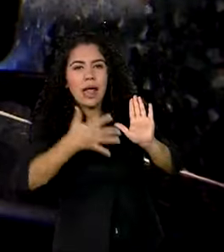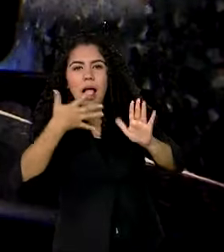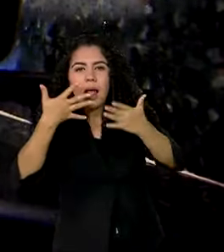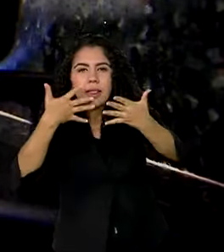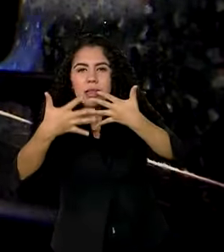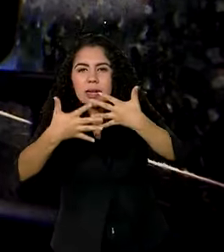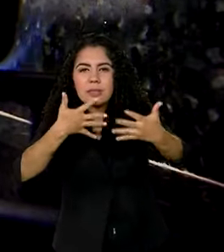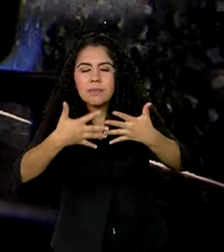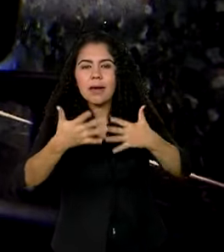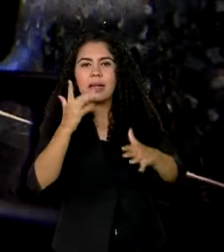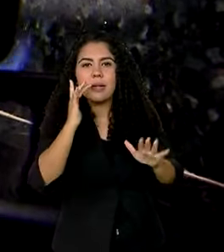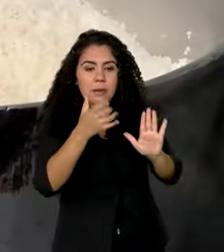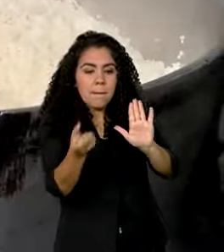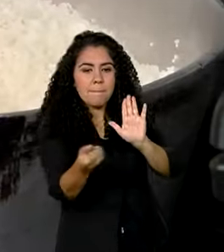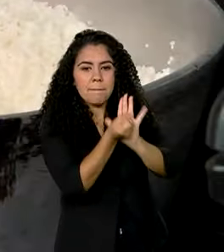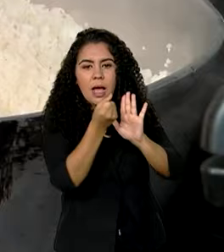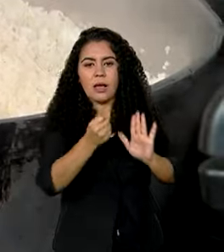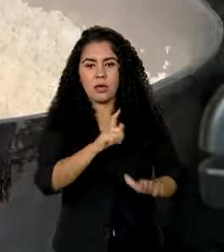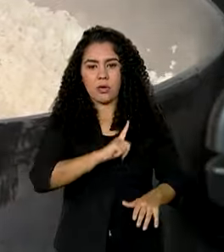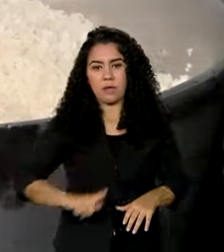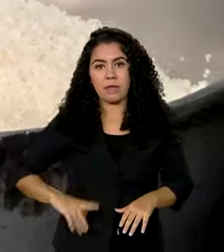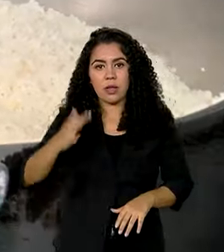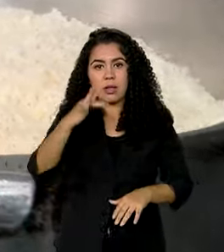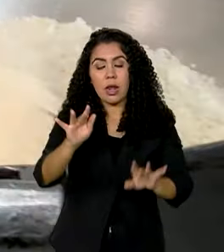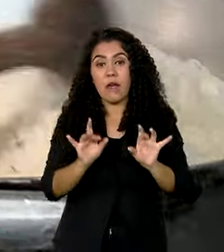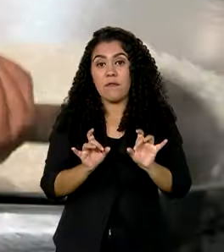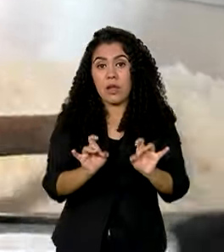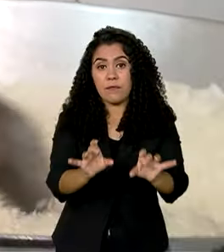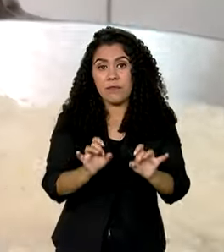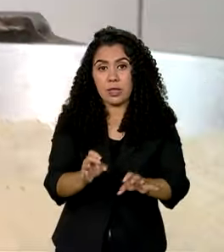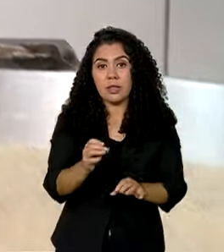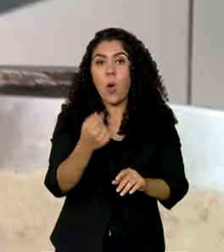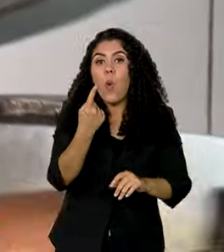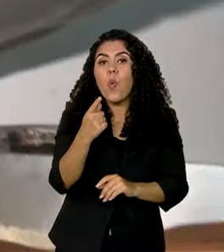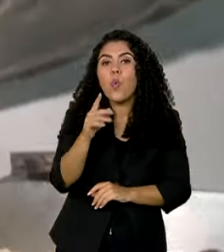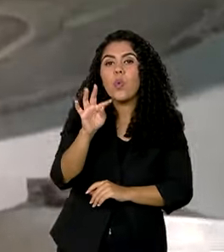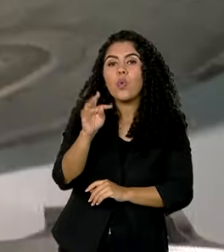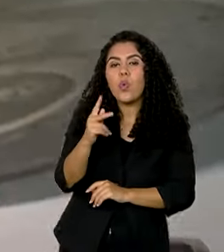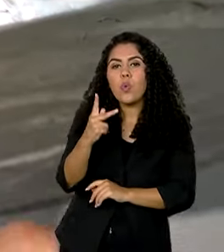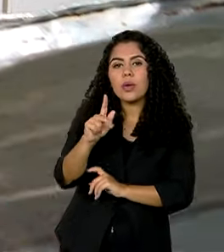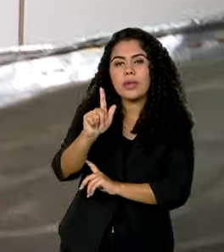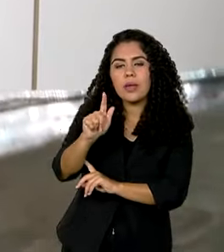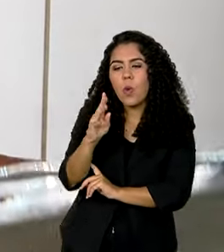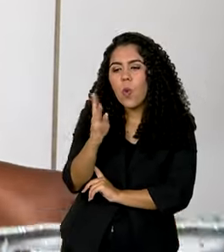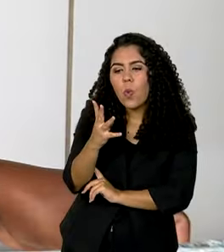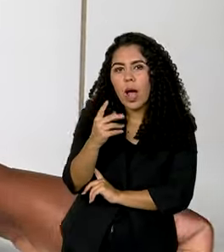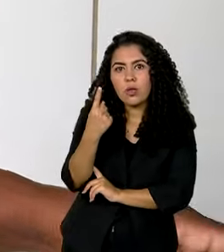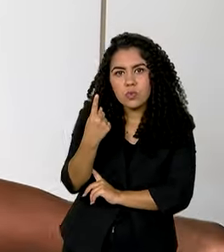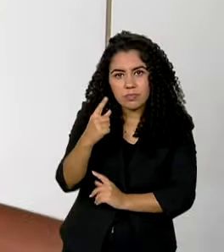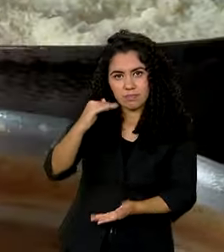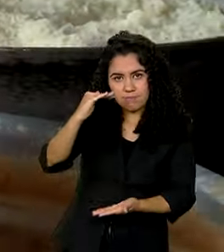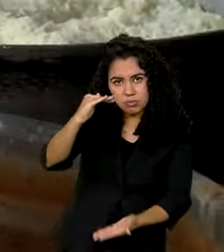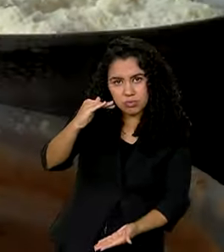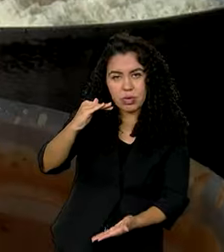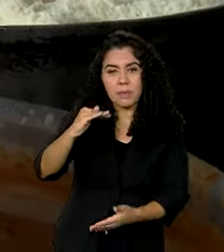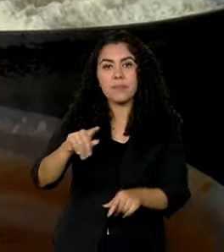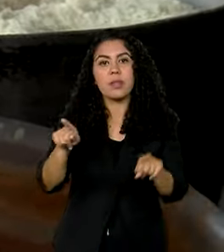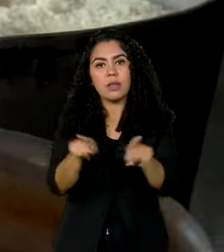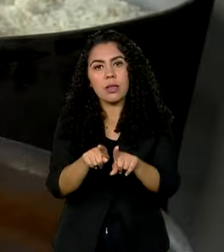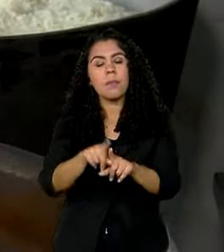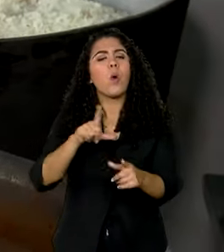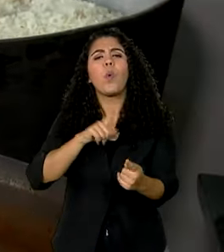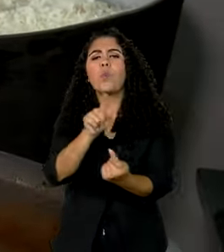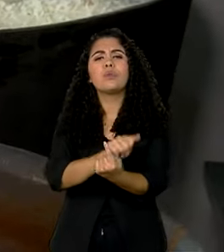quilos. O produto será vendido ao consumidor final ao preço máximo de 4 reais o quilo. A medida tem como